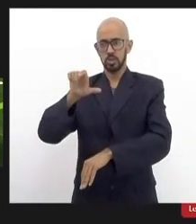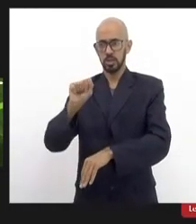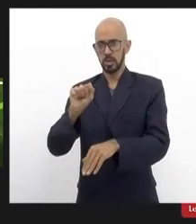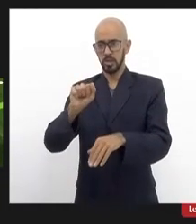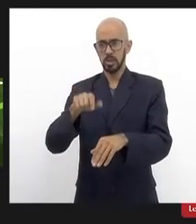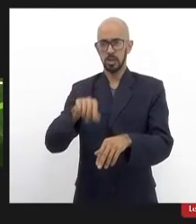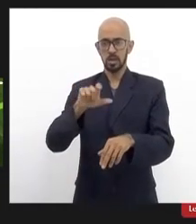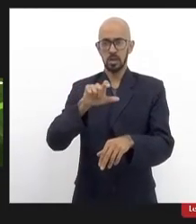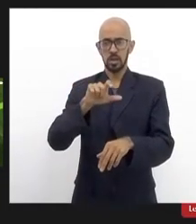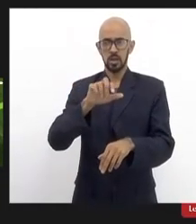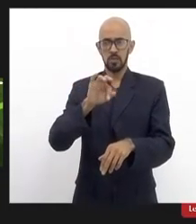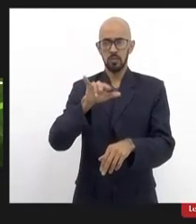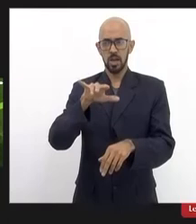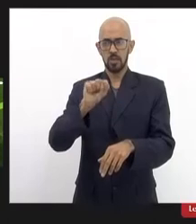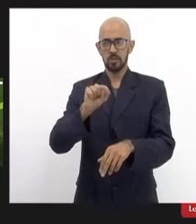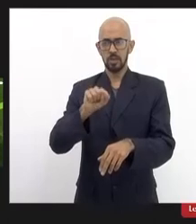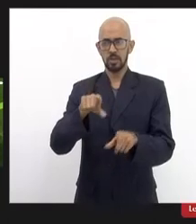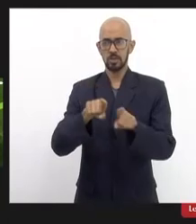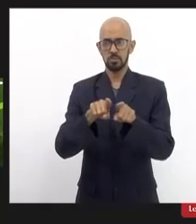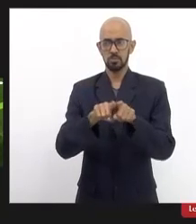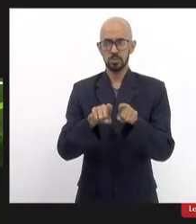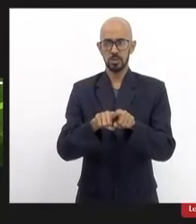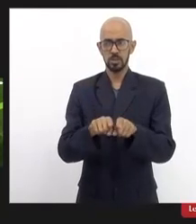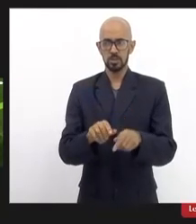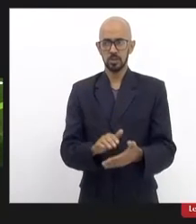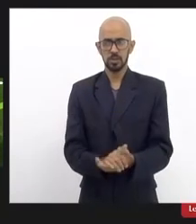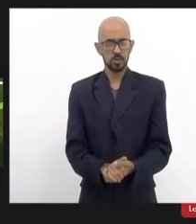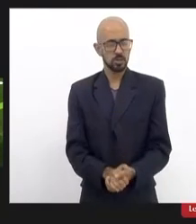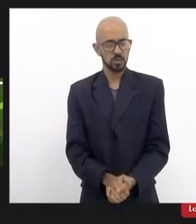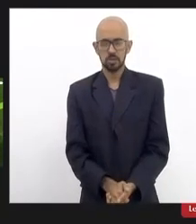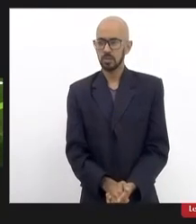Flavinha o do Dionísio Oi